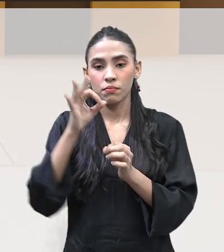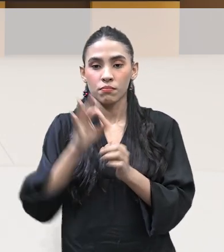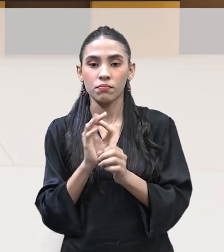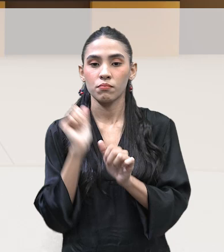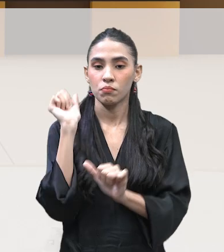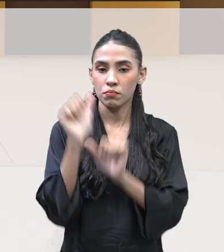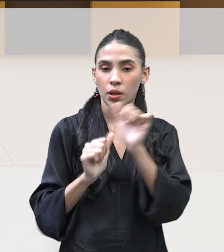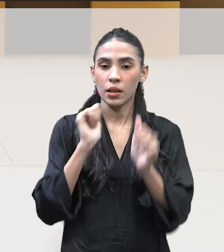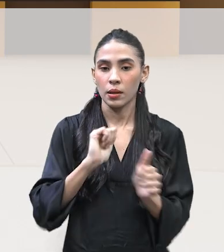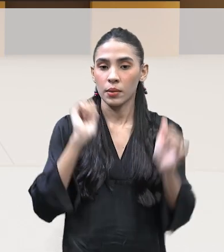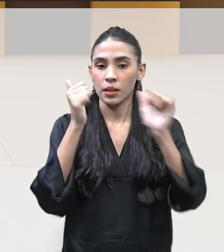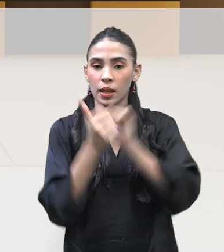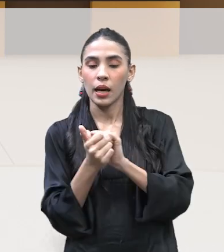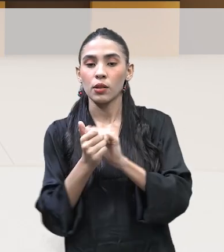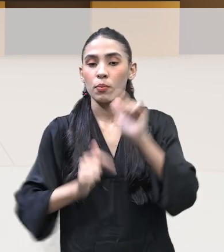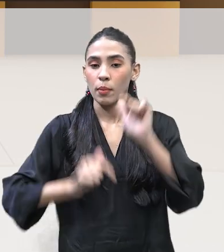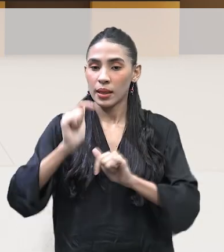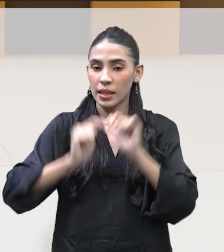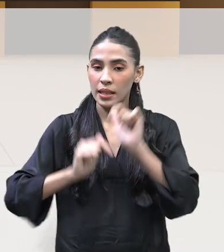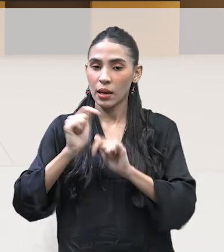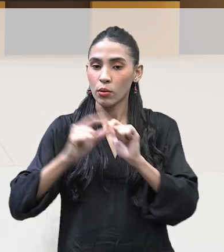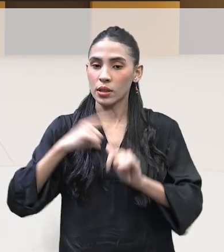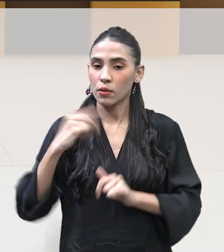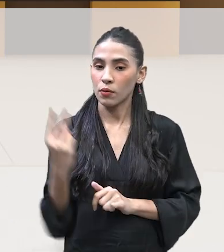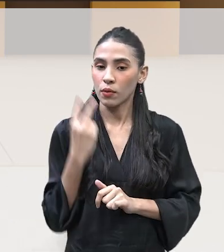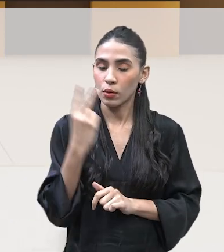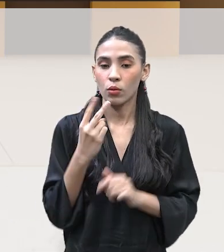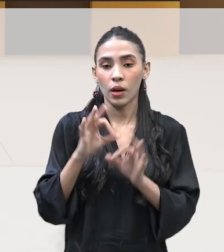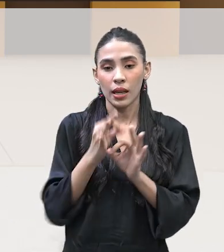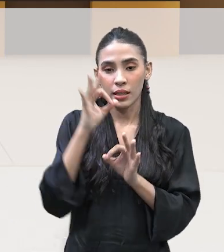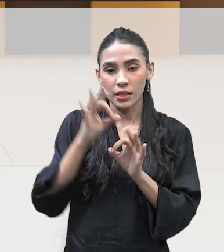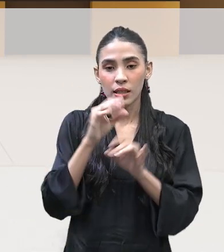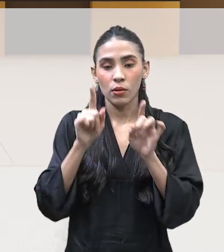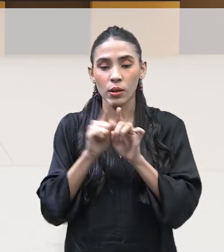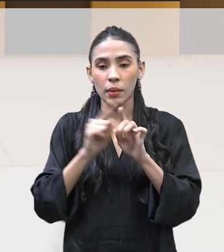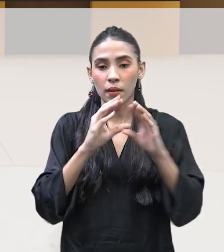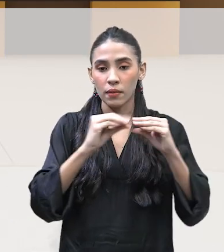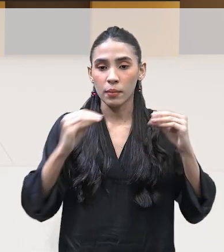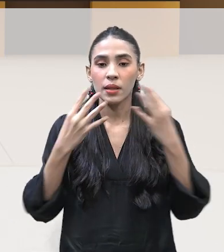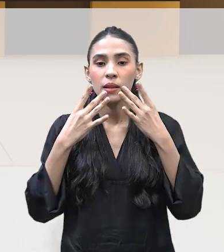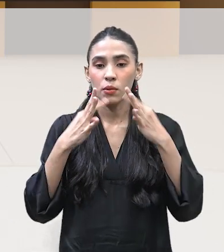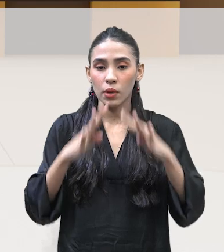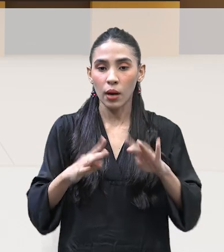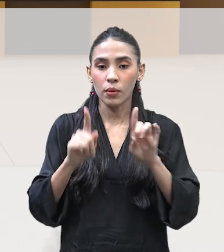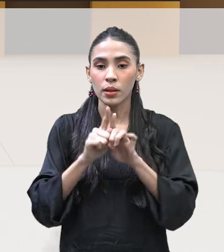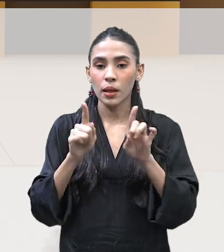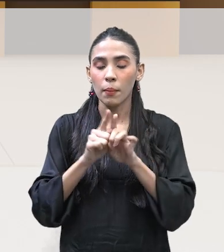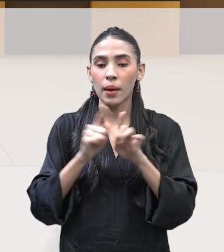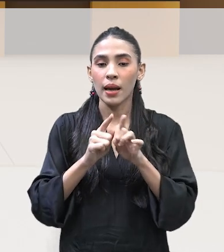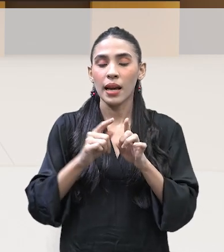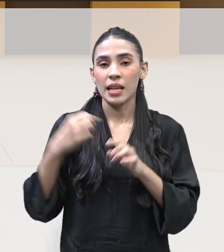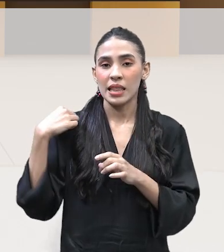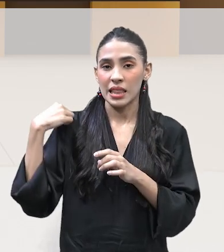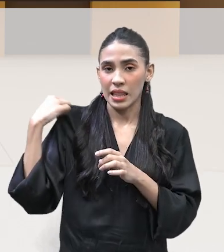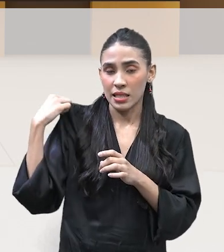transformados em produtos de valor agregado, como artesanato, fibras naturais, cerâmica e tesselagem. Então, tudo que nós vimos até agora, né? A